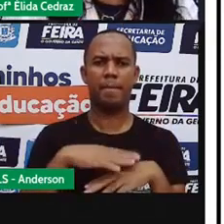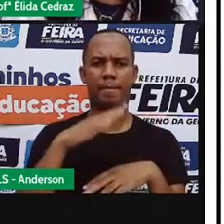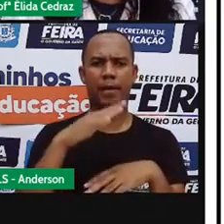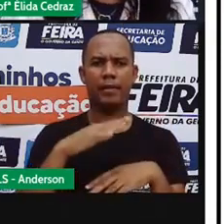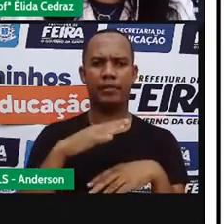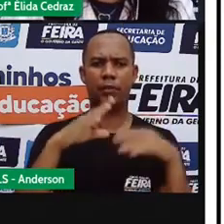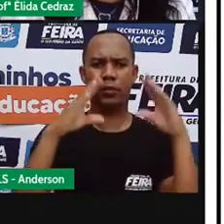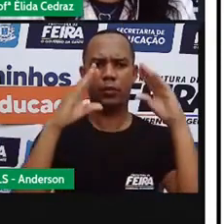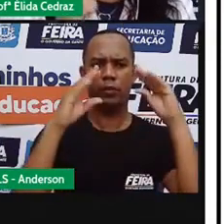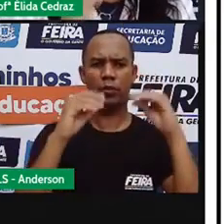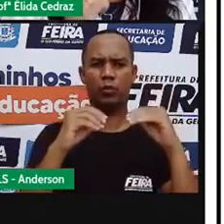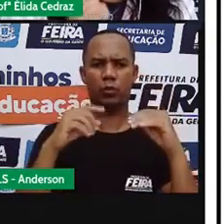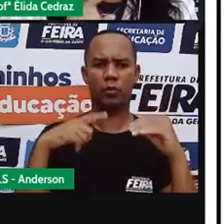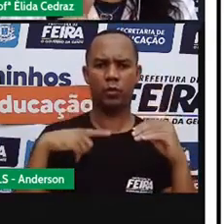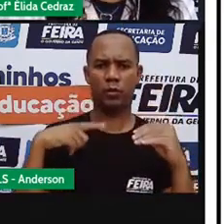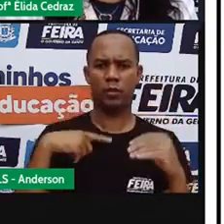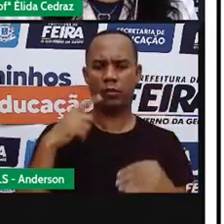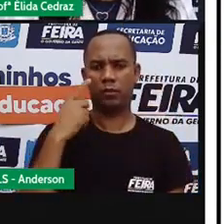a outra.